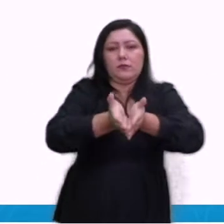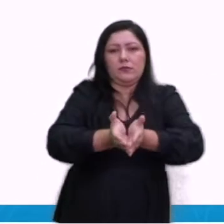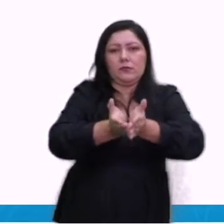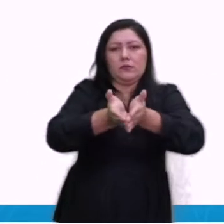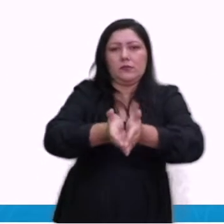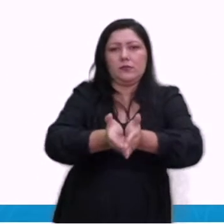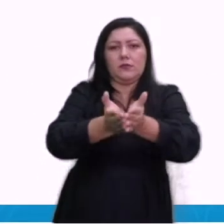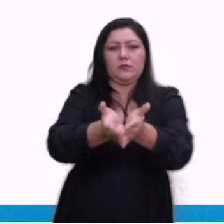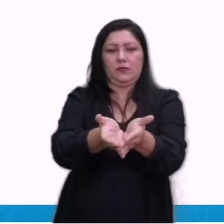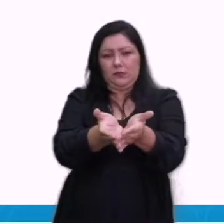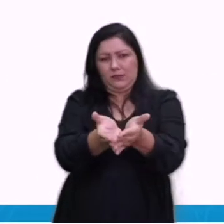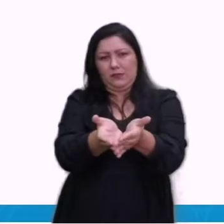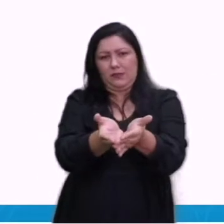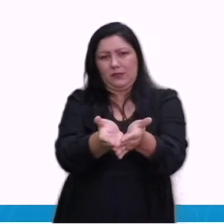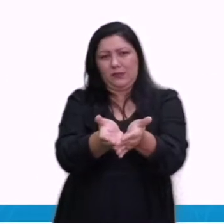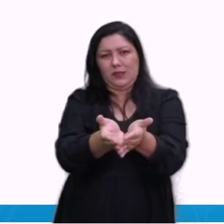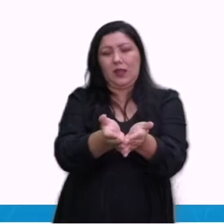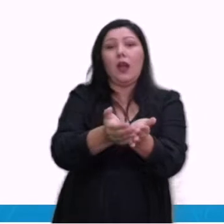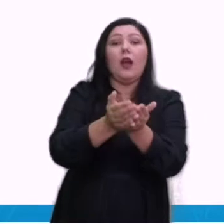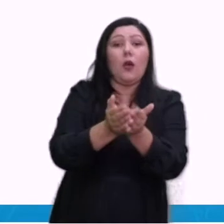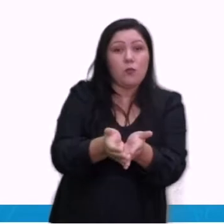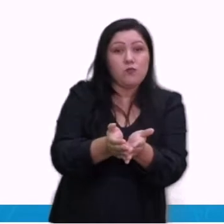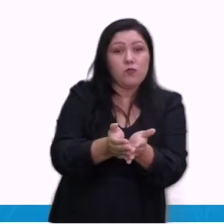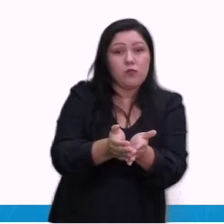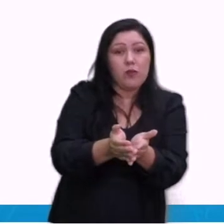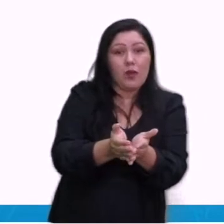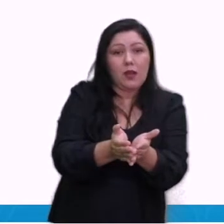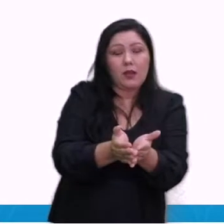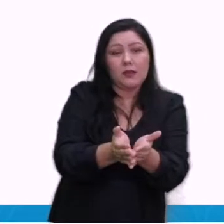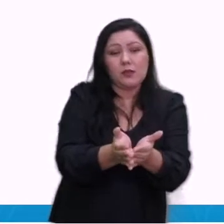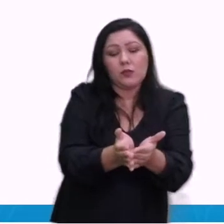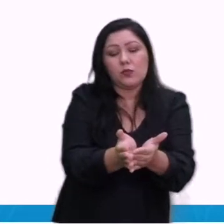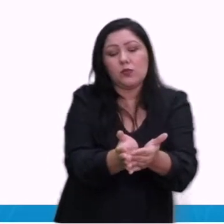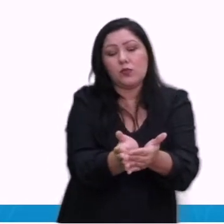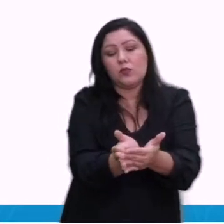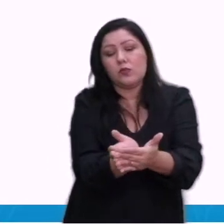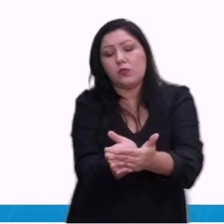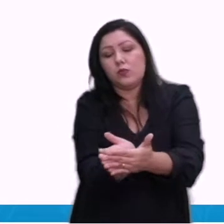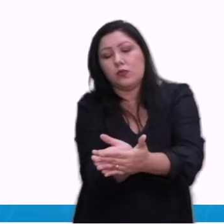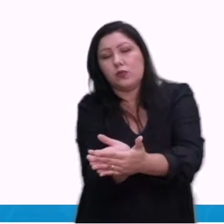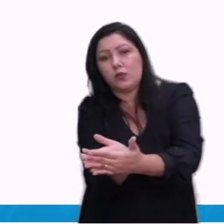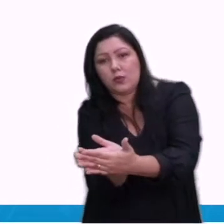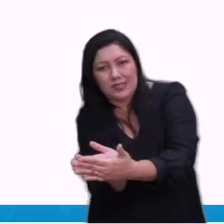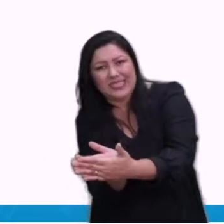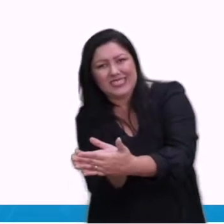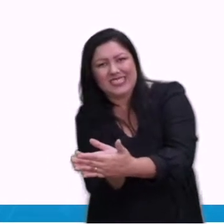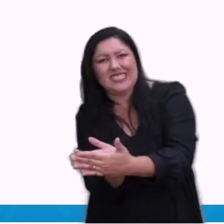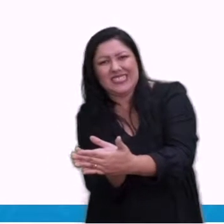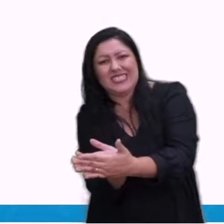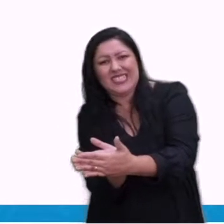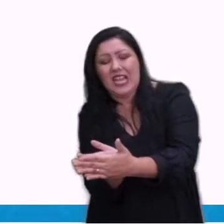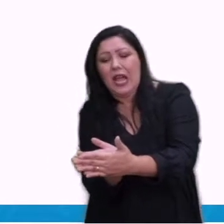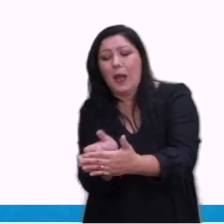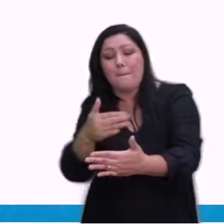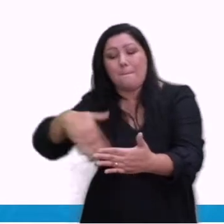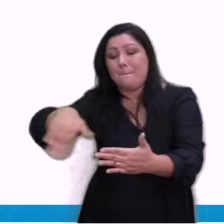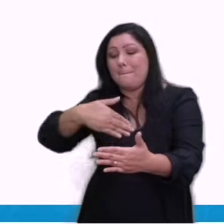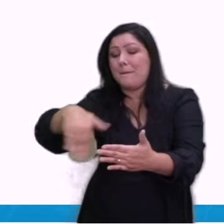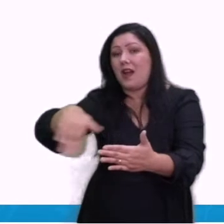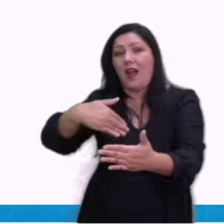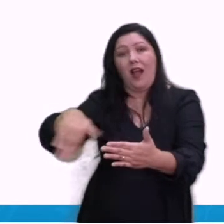ela não chegou a virar o barco de ponta cabeça, mas deslocou a